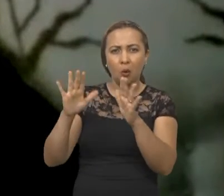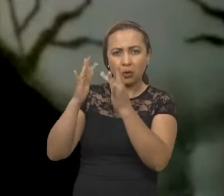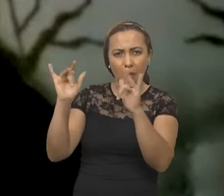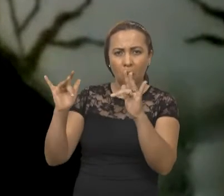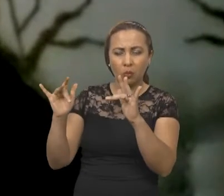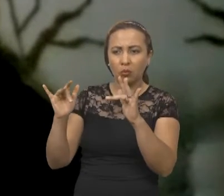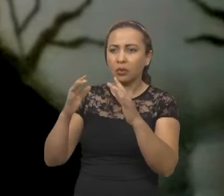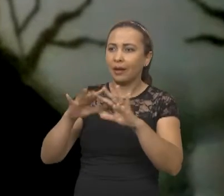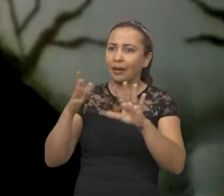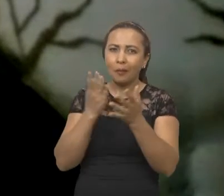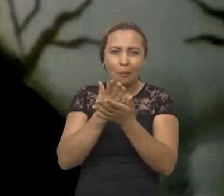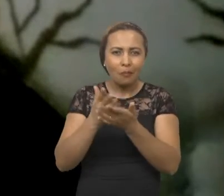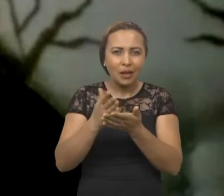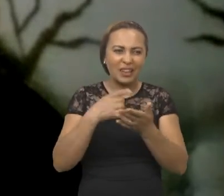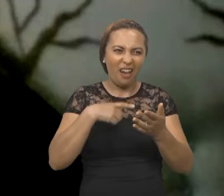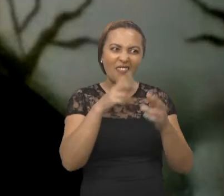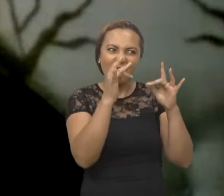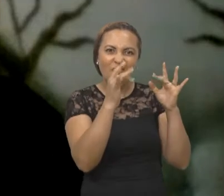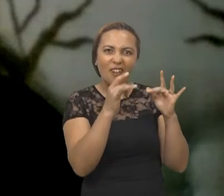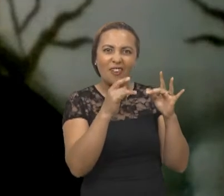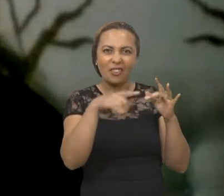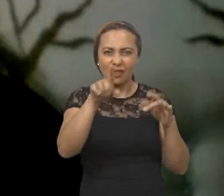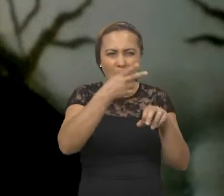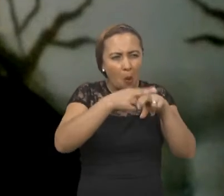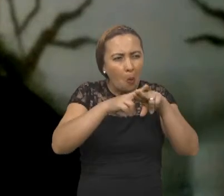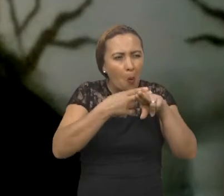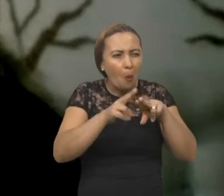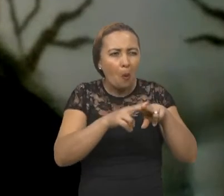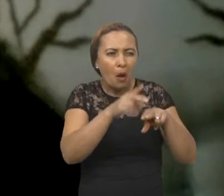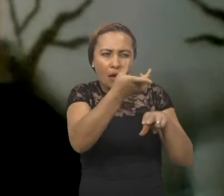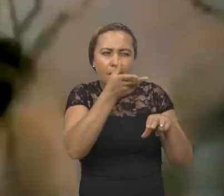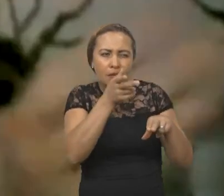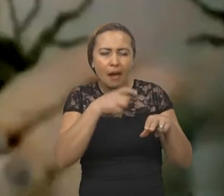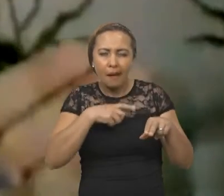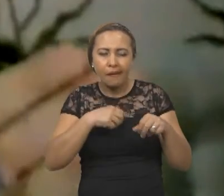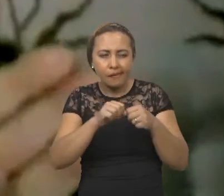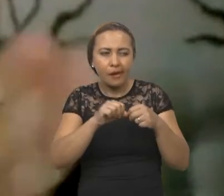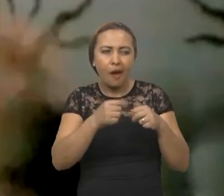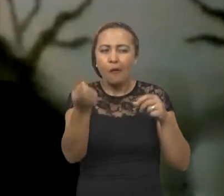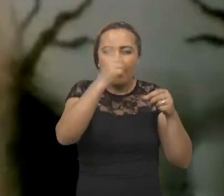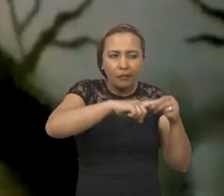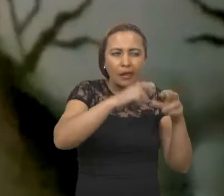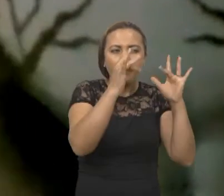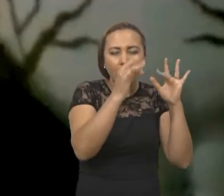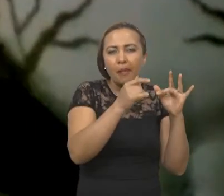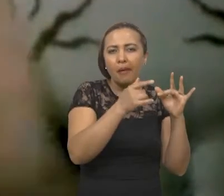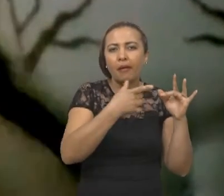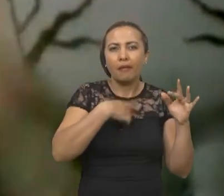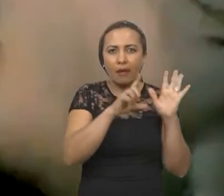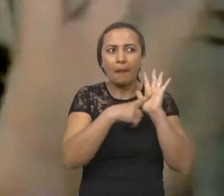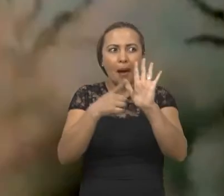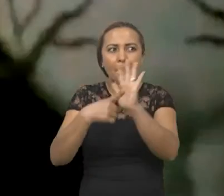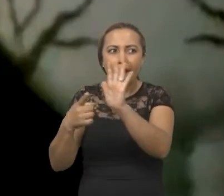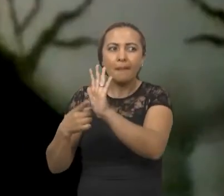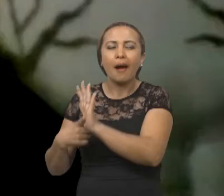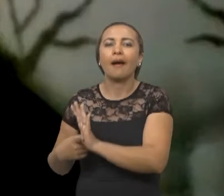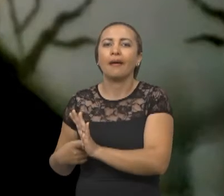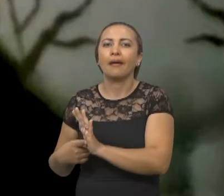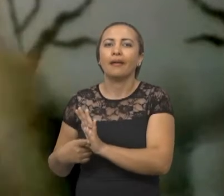começa a te chantagear de que se você não fizer algo para ele ou voltar o namoro, enfim,